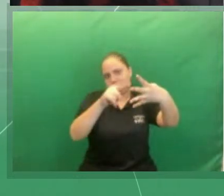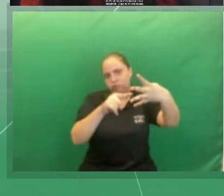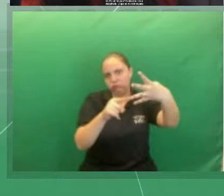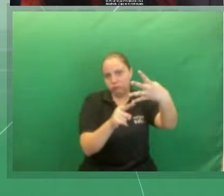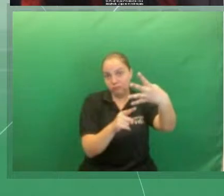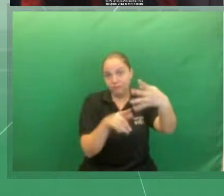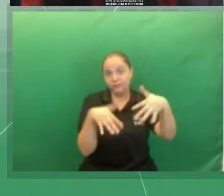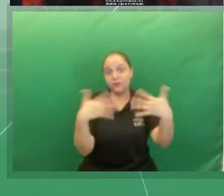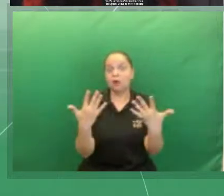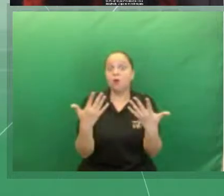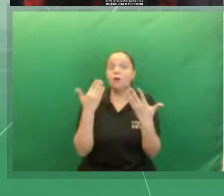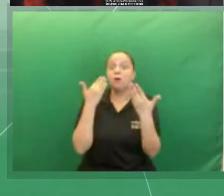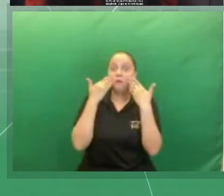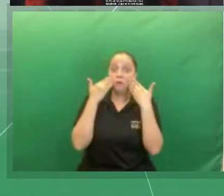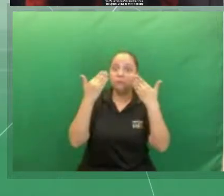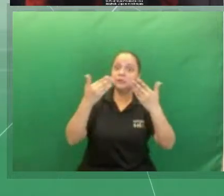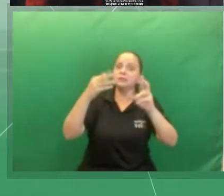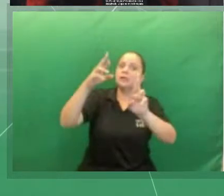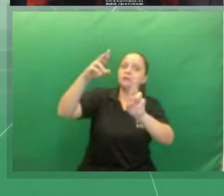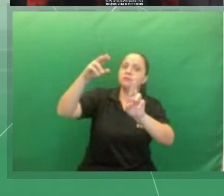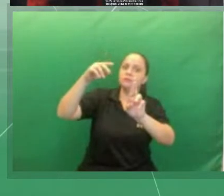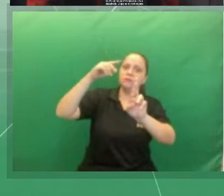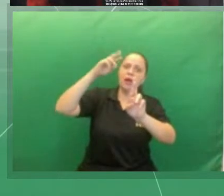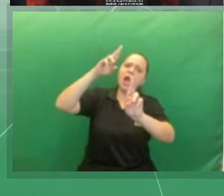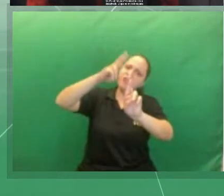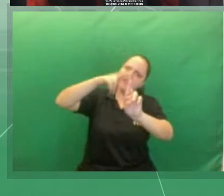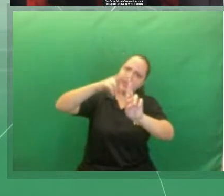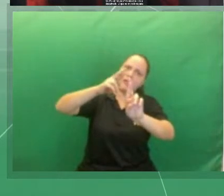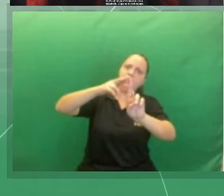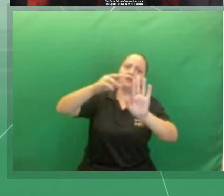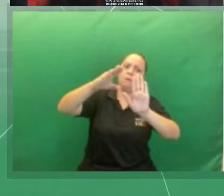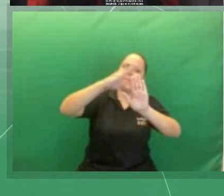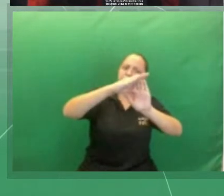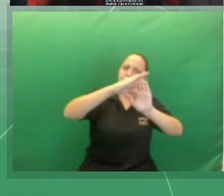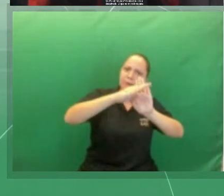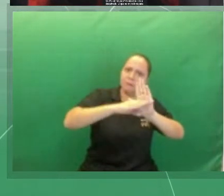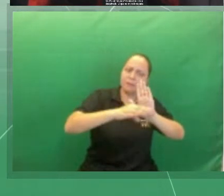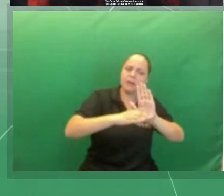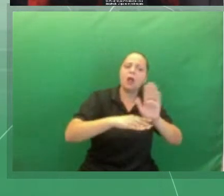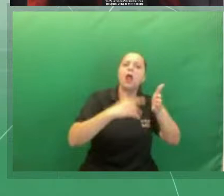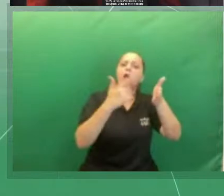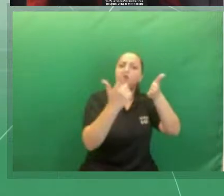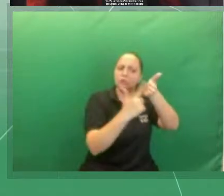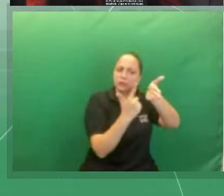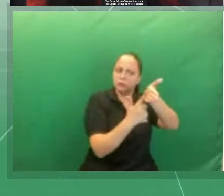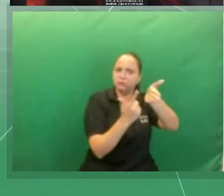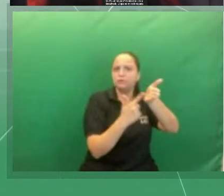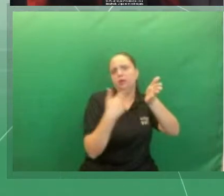apresento as referências, pode passar por favor, professor.